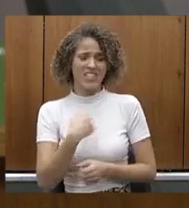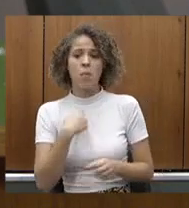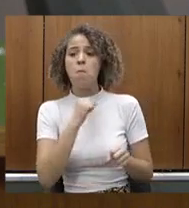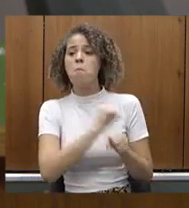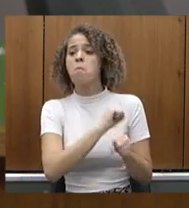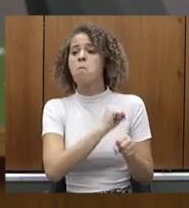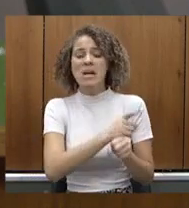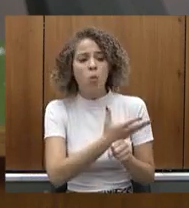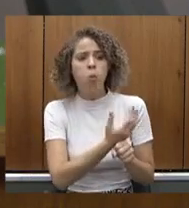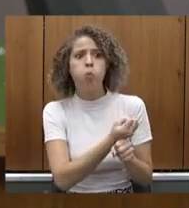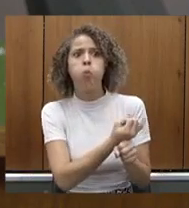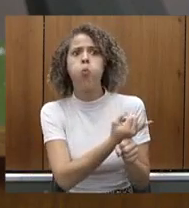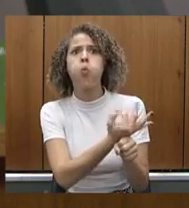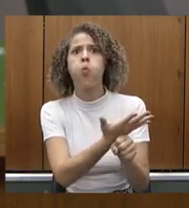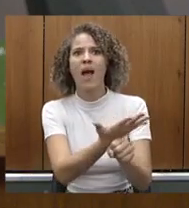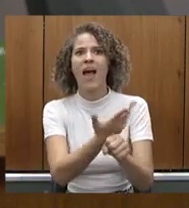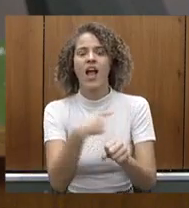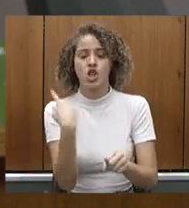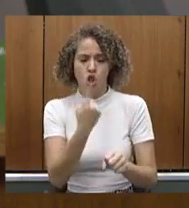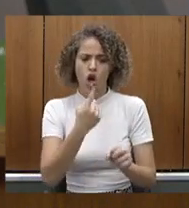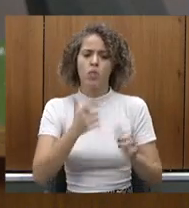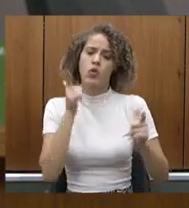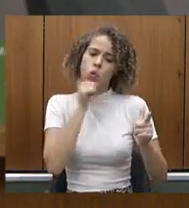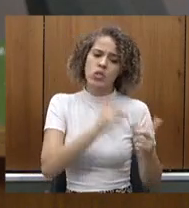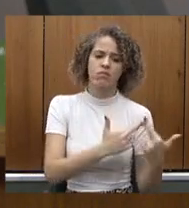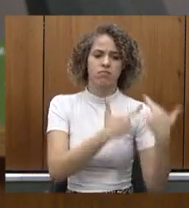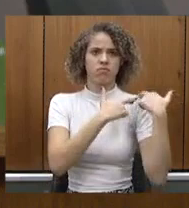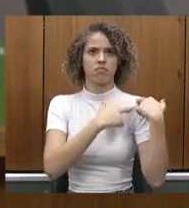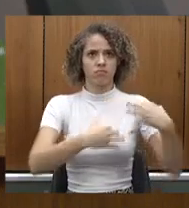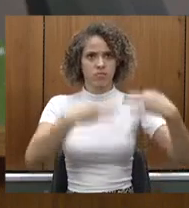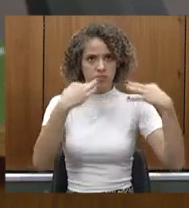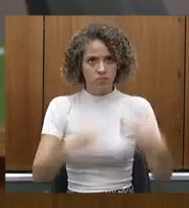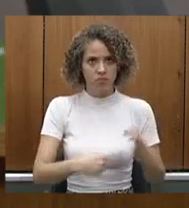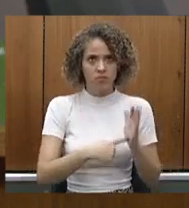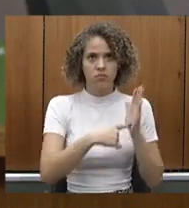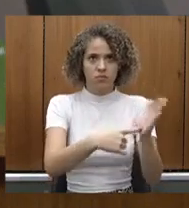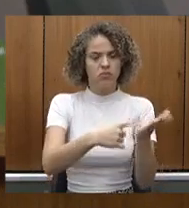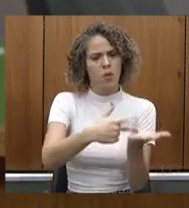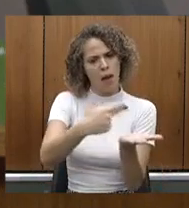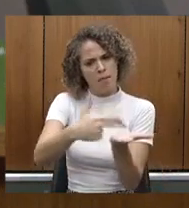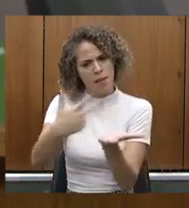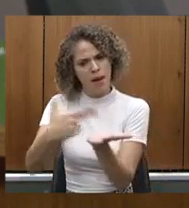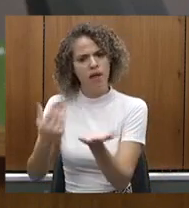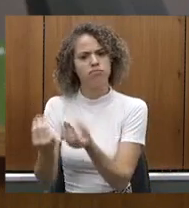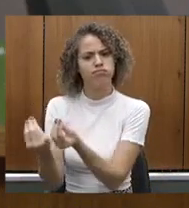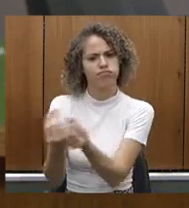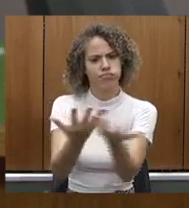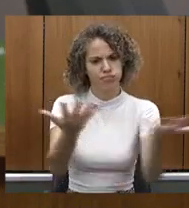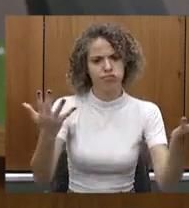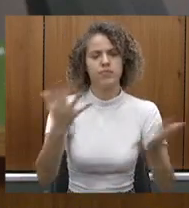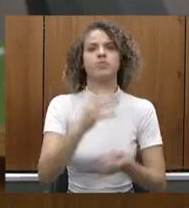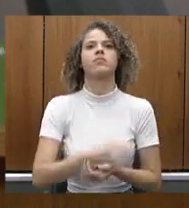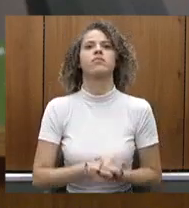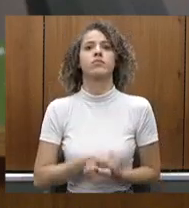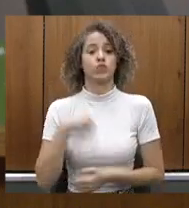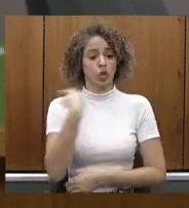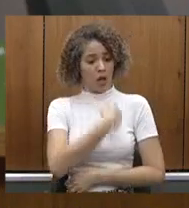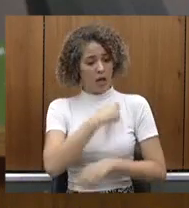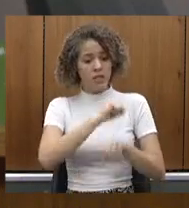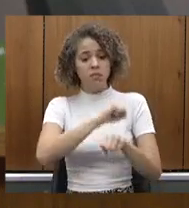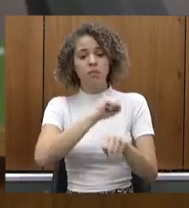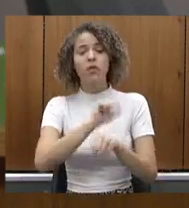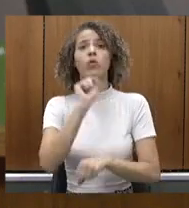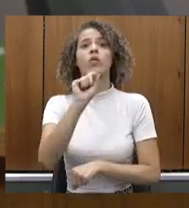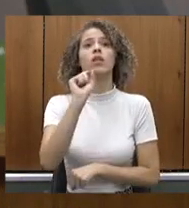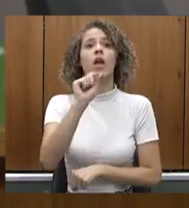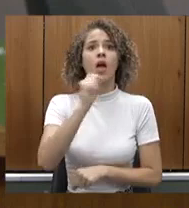para que a gente consiga atacar pontualmente outra cirurgia. Então, está garantida a sua continuidade. Estamos esperando a definição do